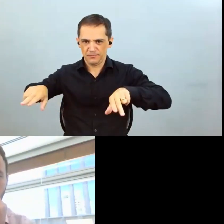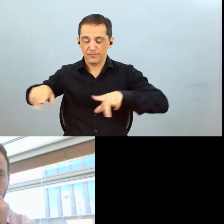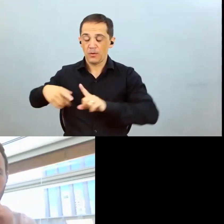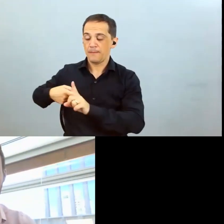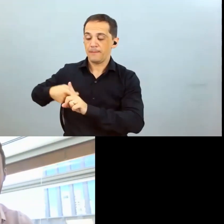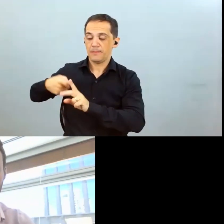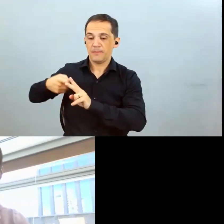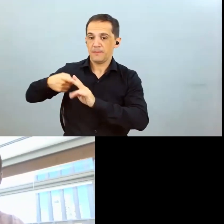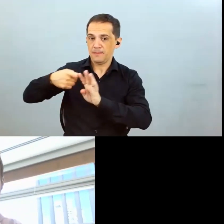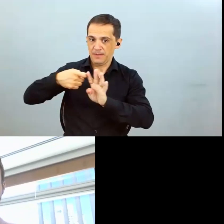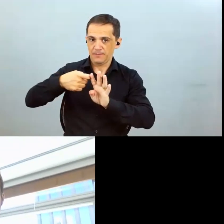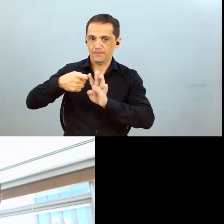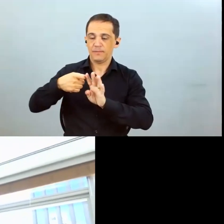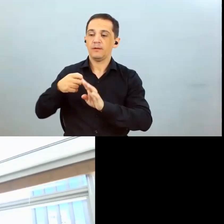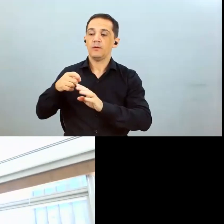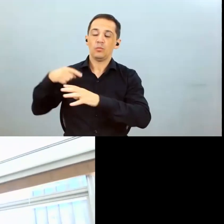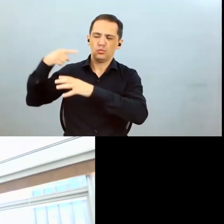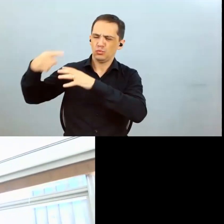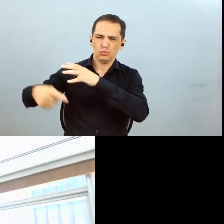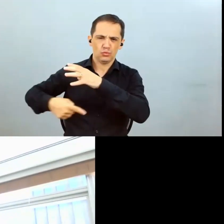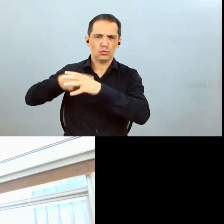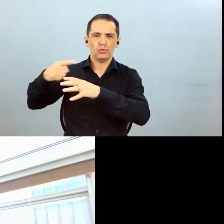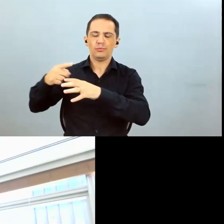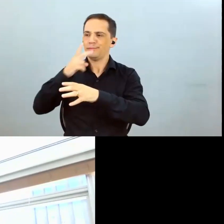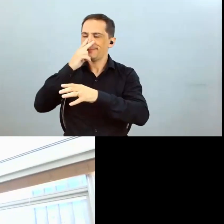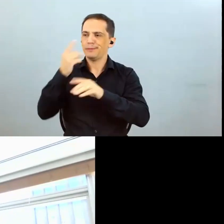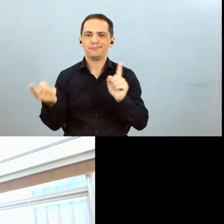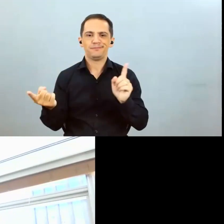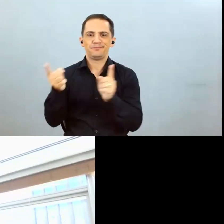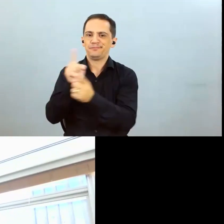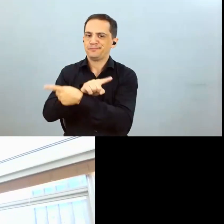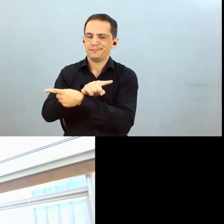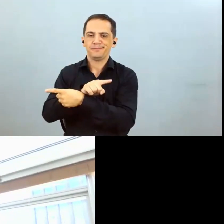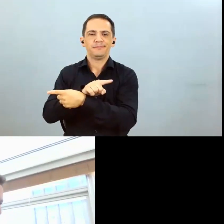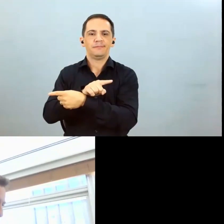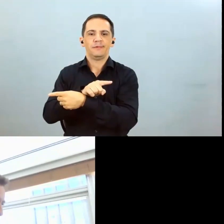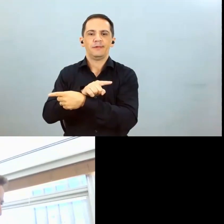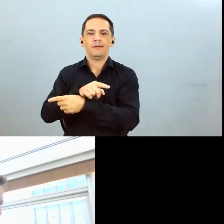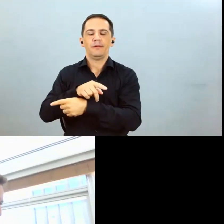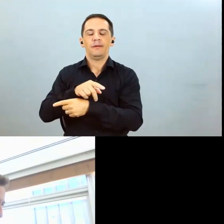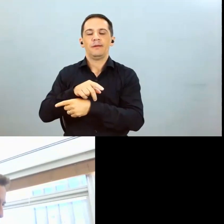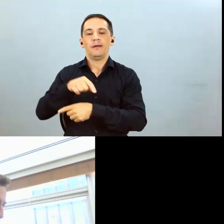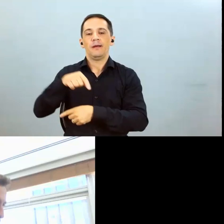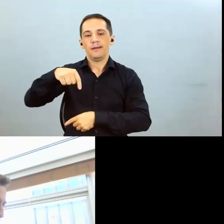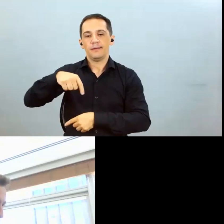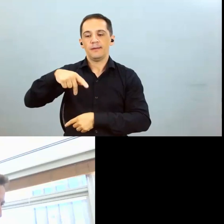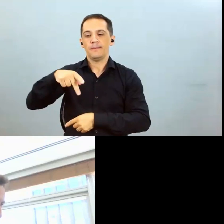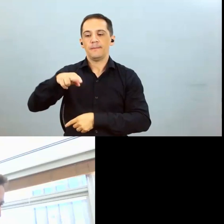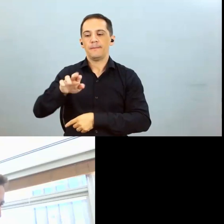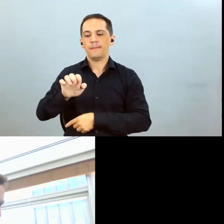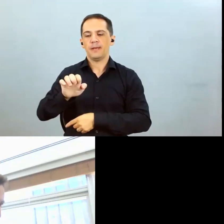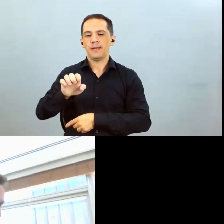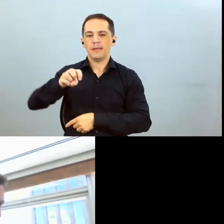internacional sempre invertido, o prêmio no Brasil sempre em